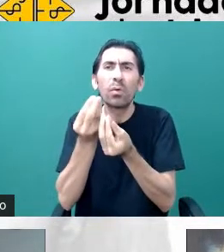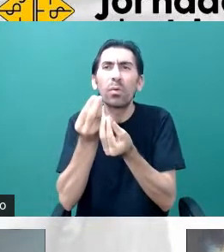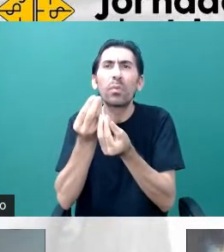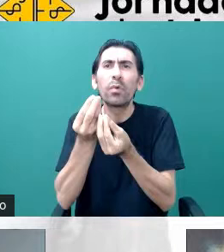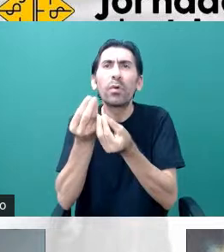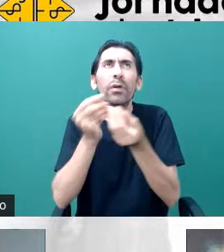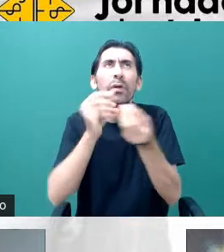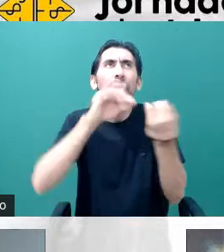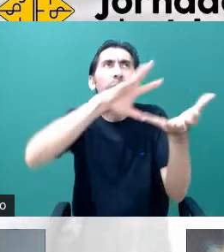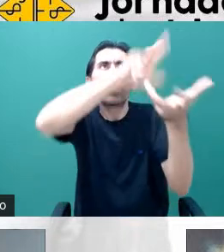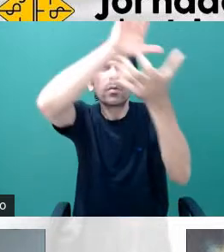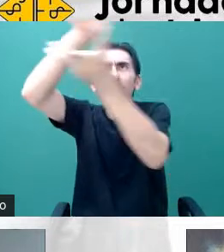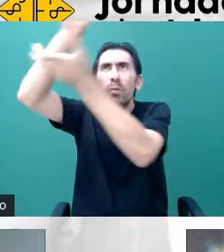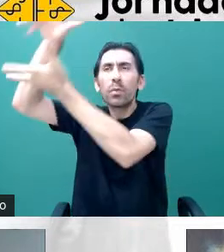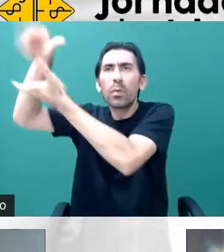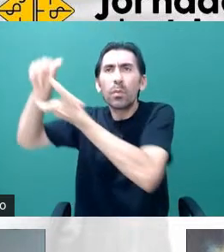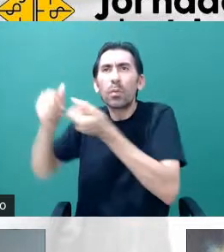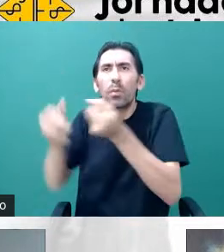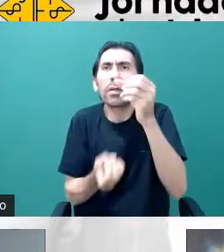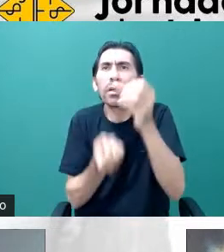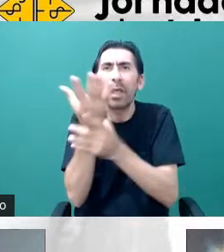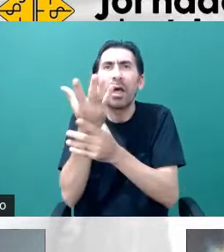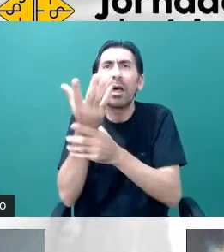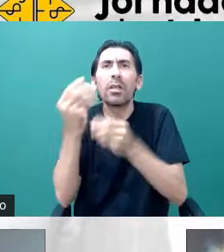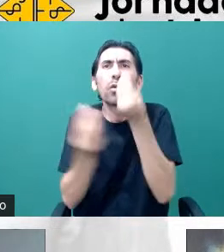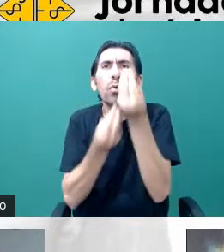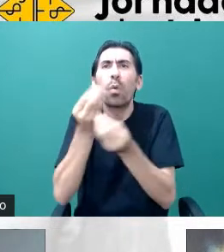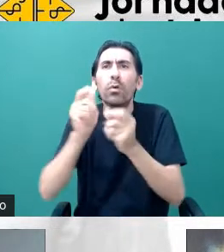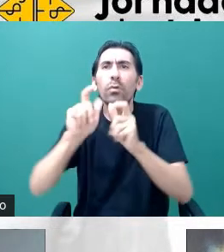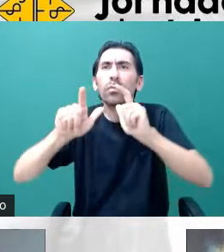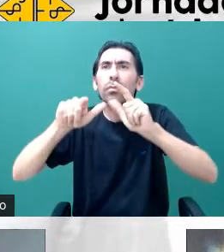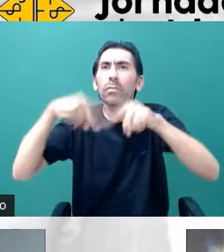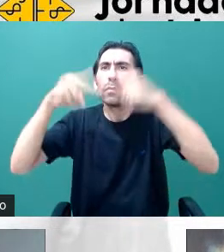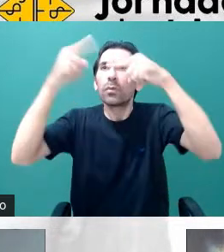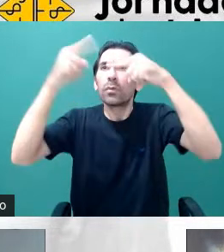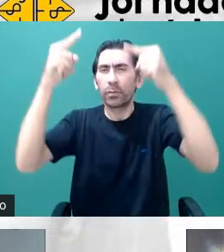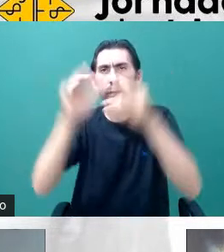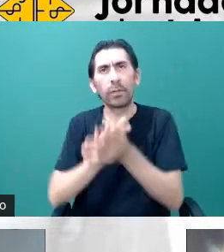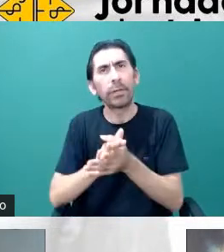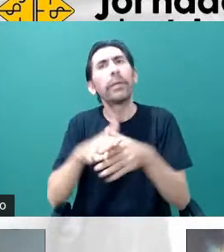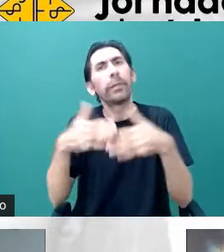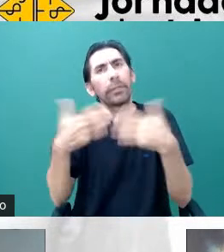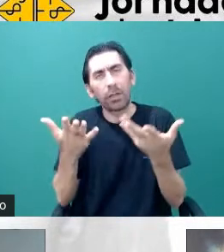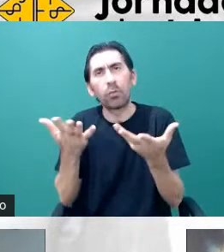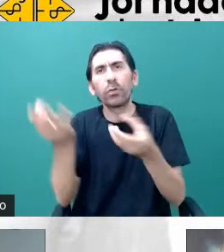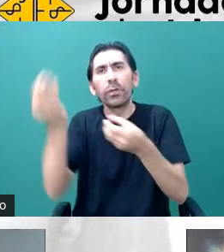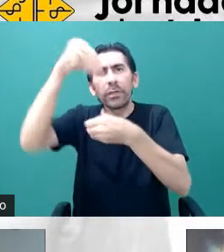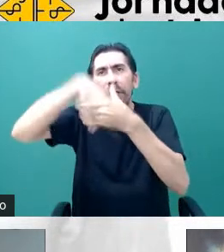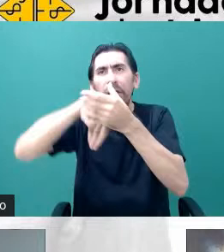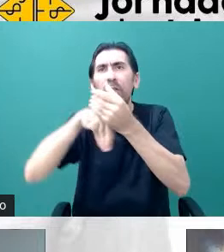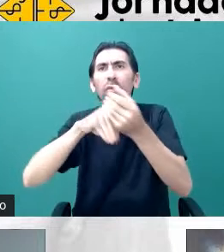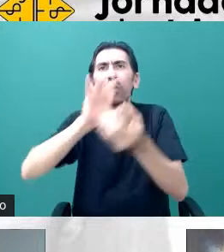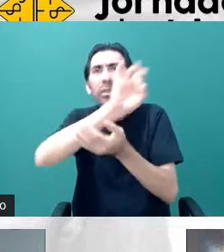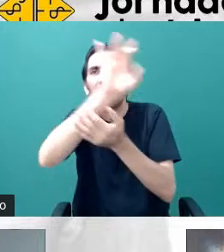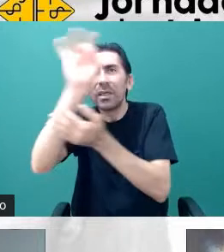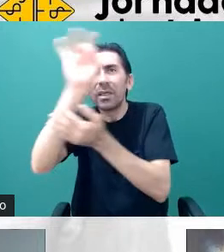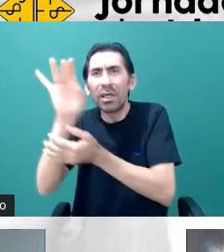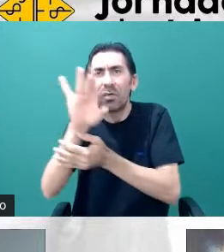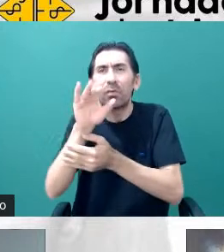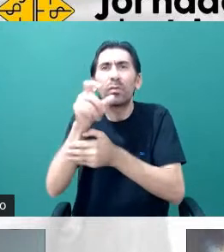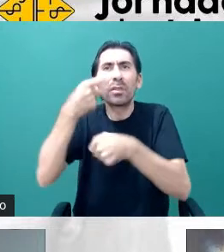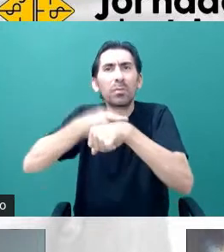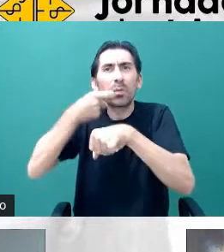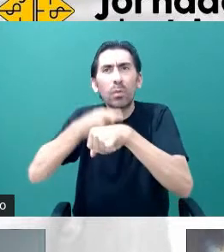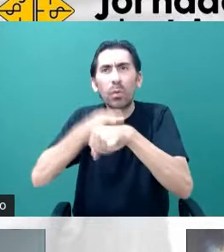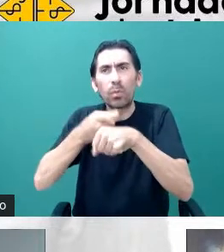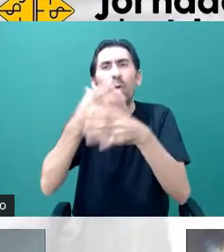e evoluíram? Como eu falei, aglomerados de galáxias, eles são estruturas densas do núcleo e a densidade vai caindo na medida